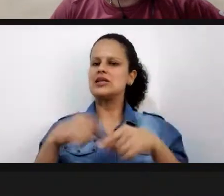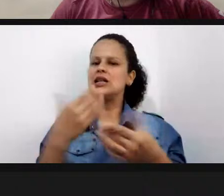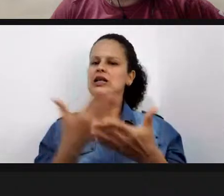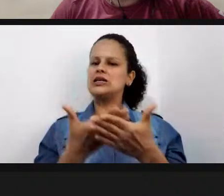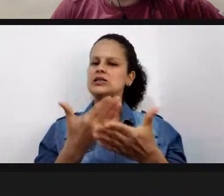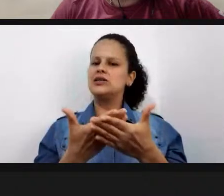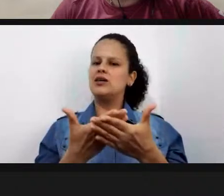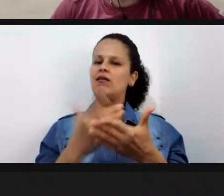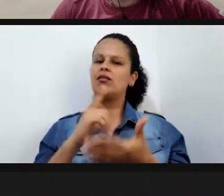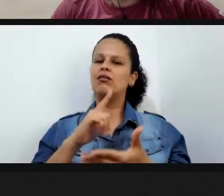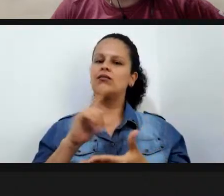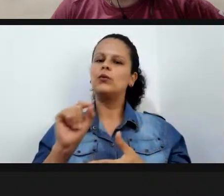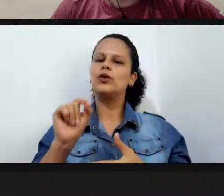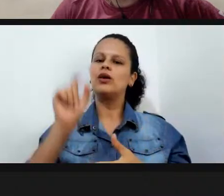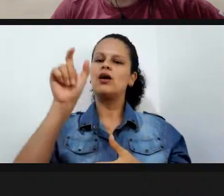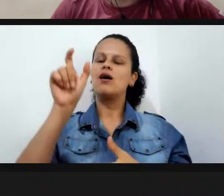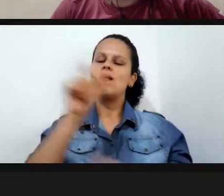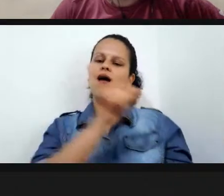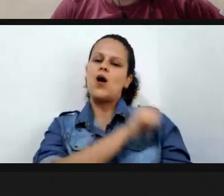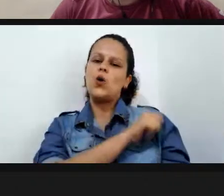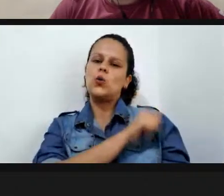estudantes com e sem necessidades especiais